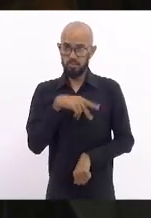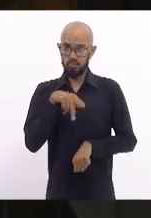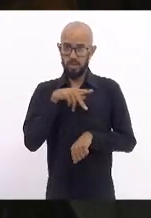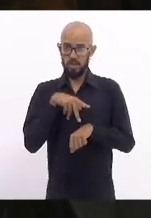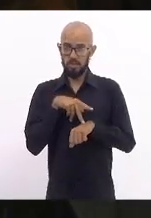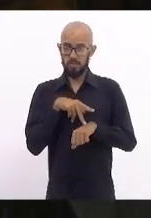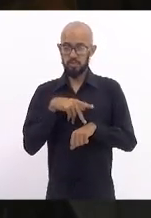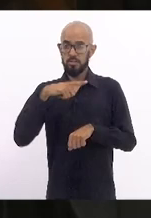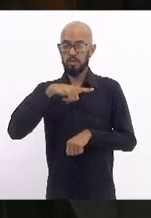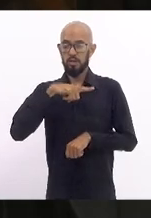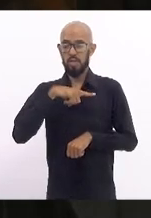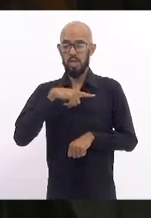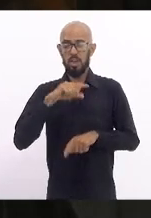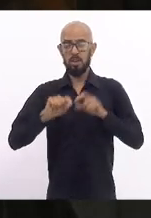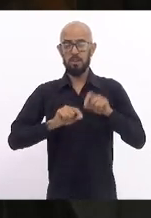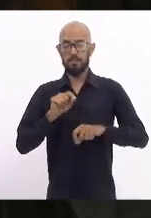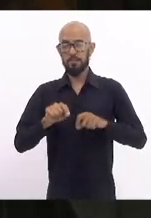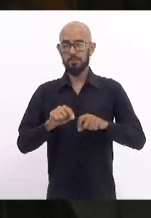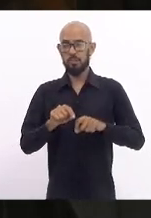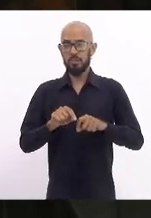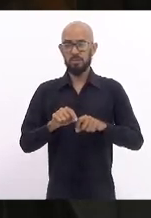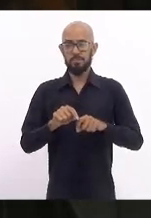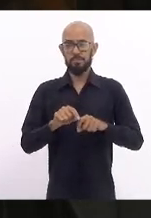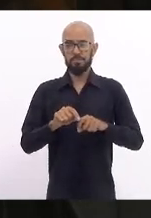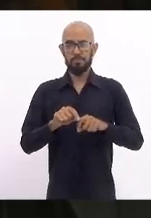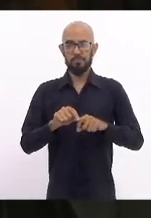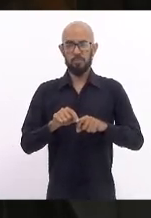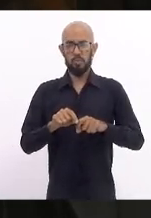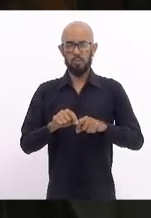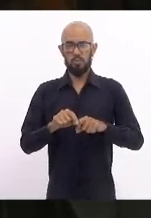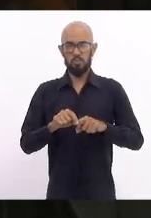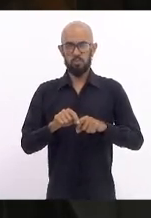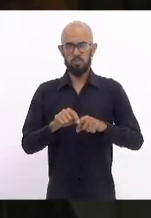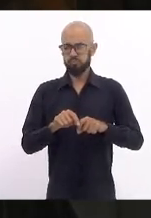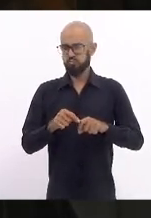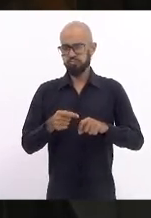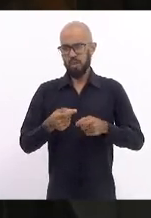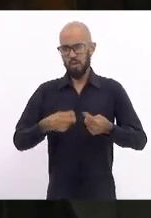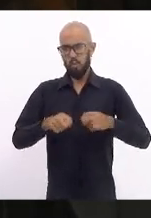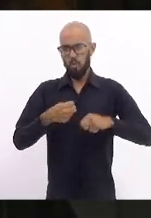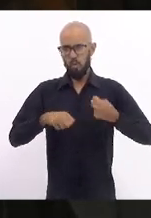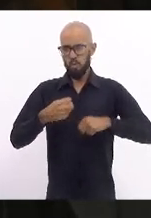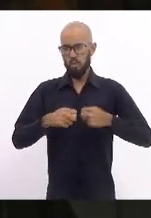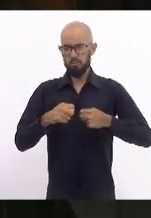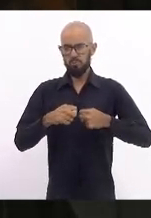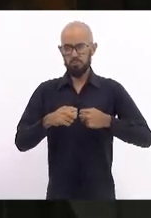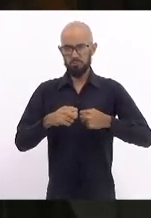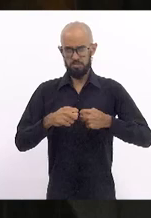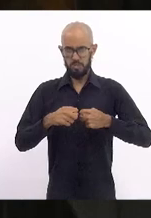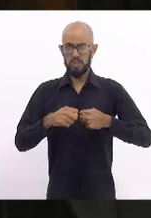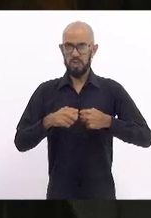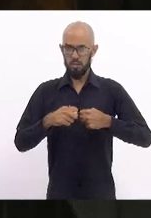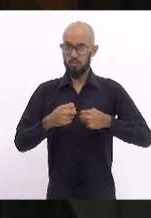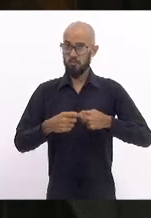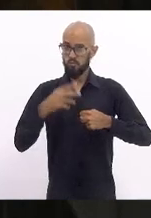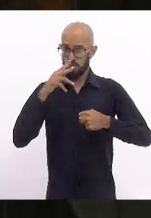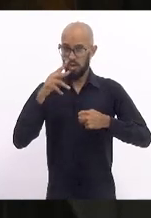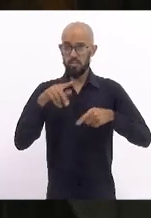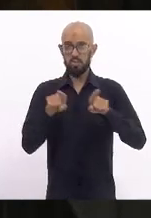que nem têm um volume quase pleno das bombas nucleares.